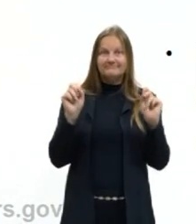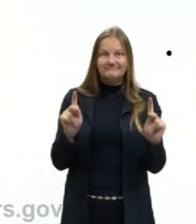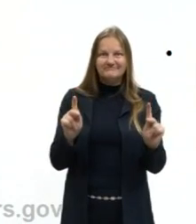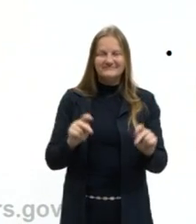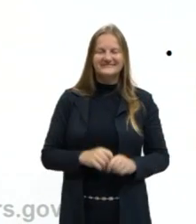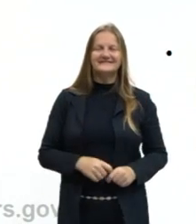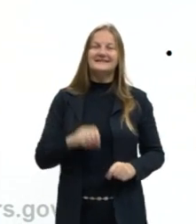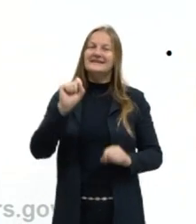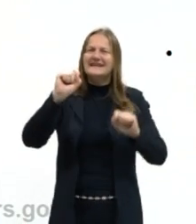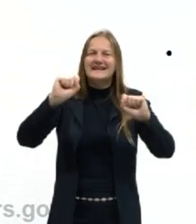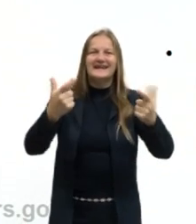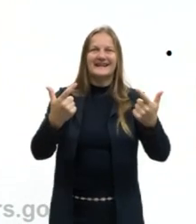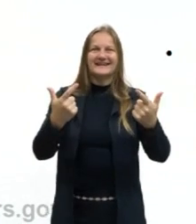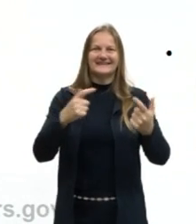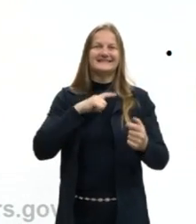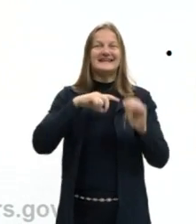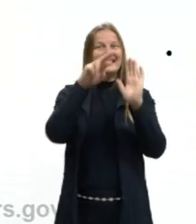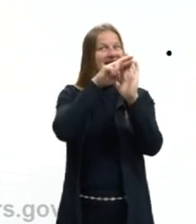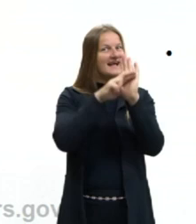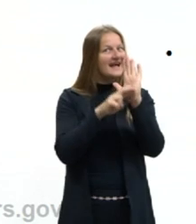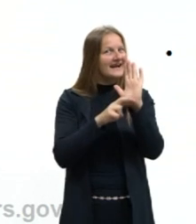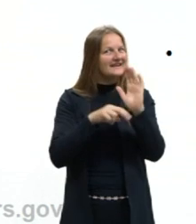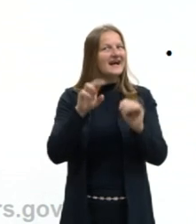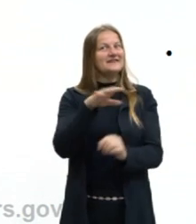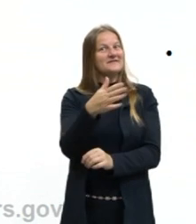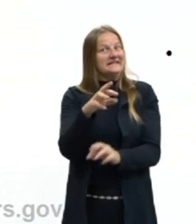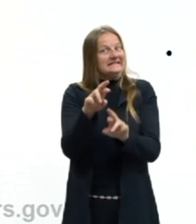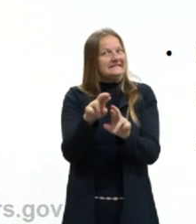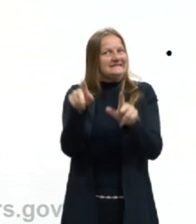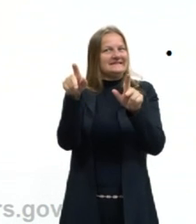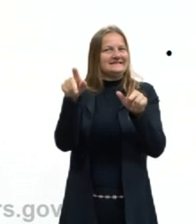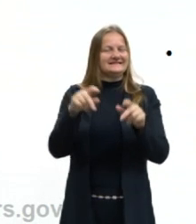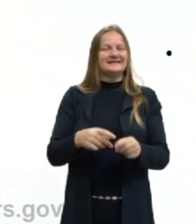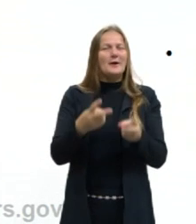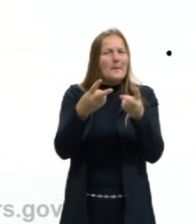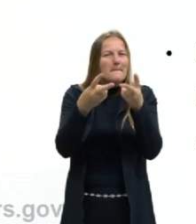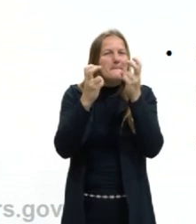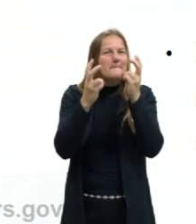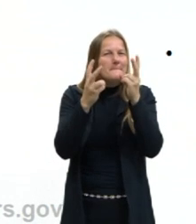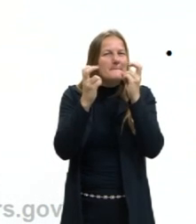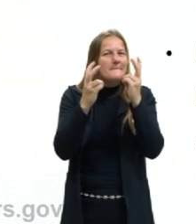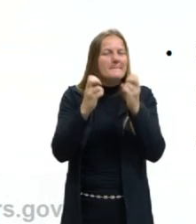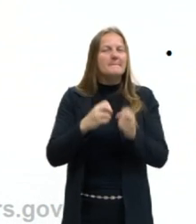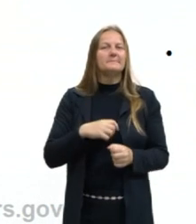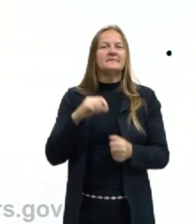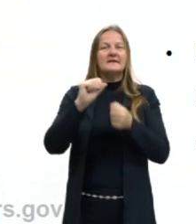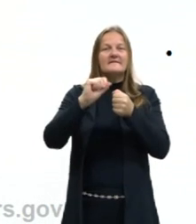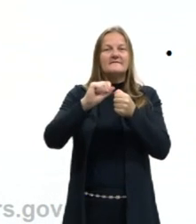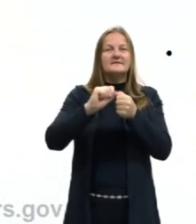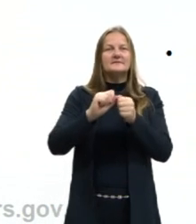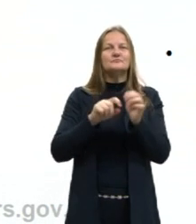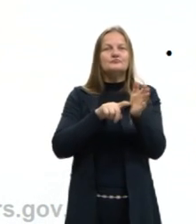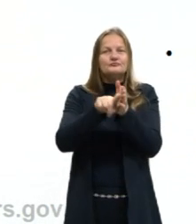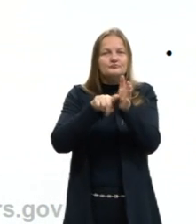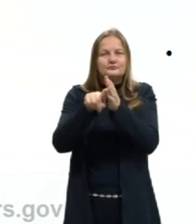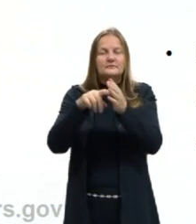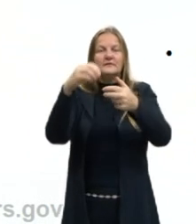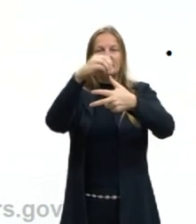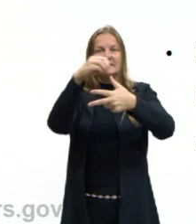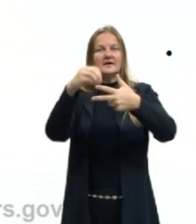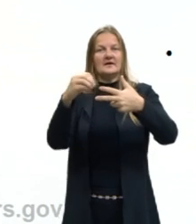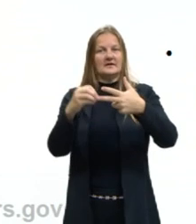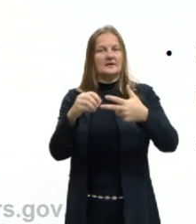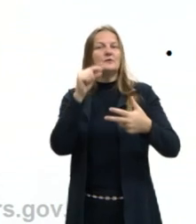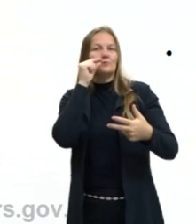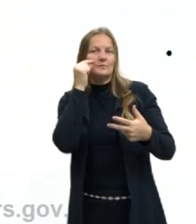claro que para toda regra existem exceções. E eu percebi que para conseguir realizar as questões do Enem, de